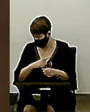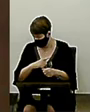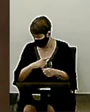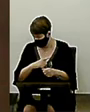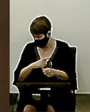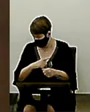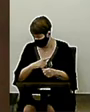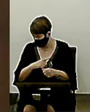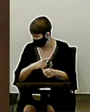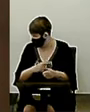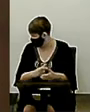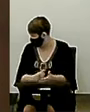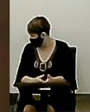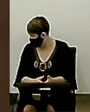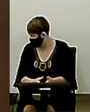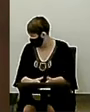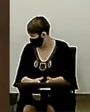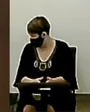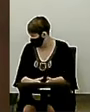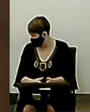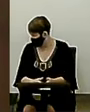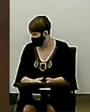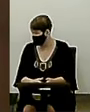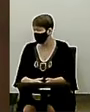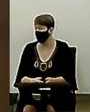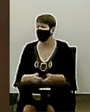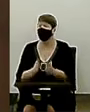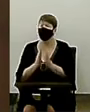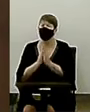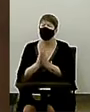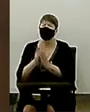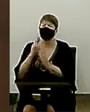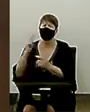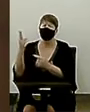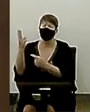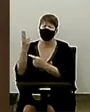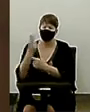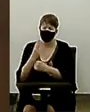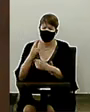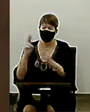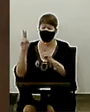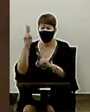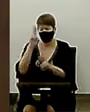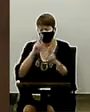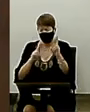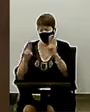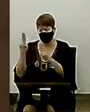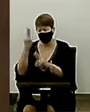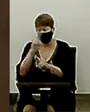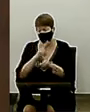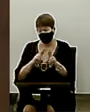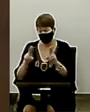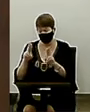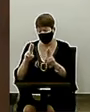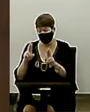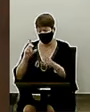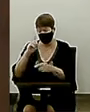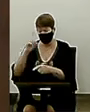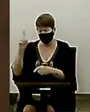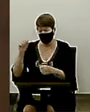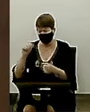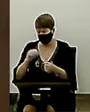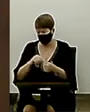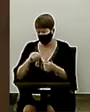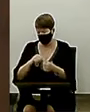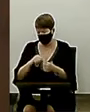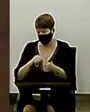Palavra até a nós. Guarda-nos, Senhor. Usa-nos para a honra e glória do Senhor. Faça com